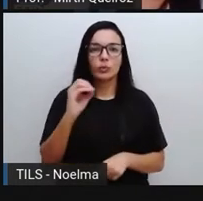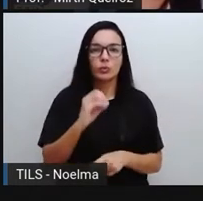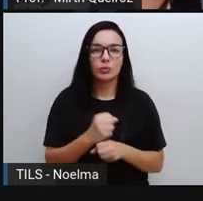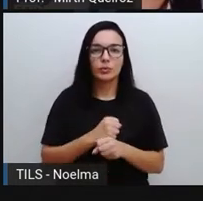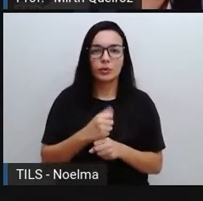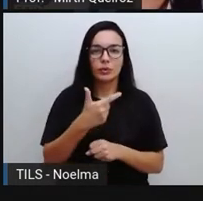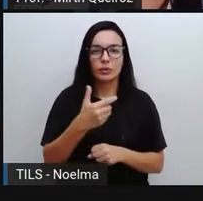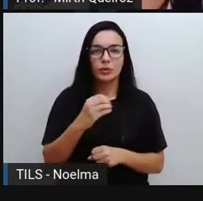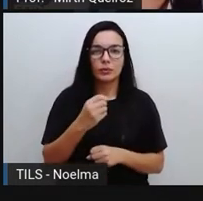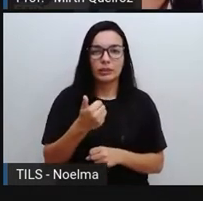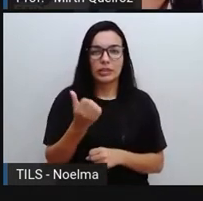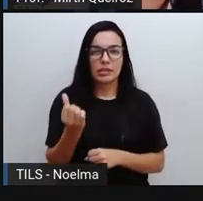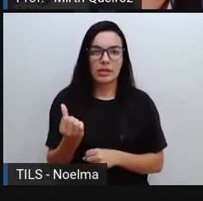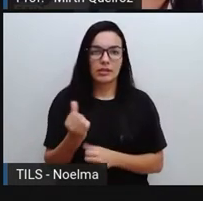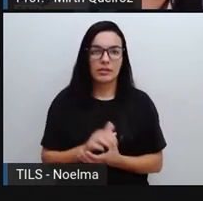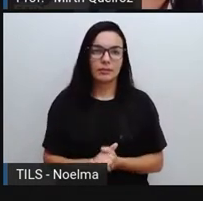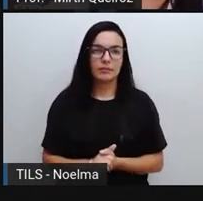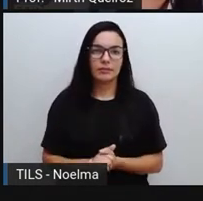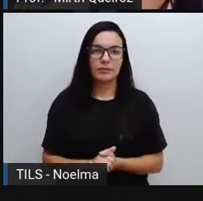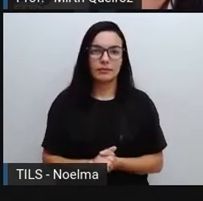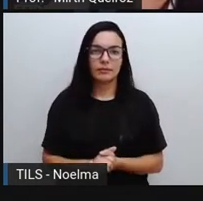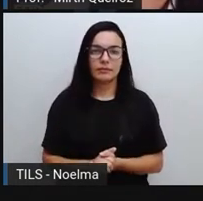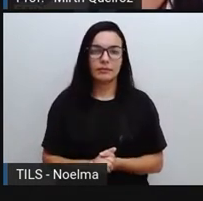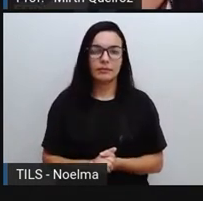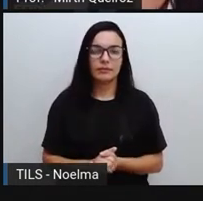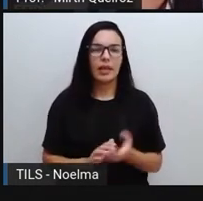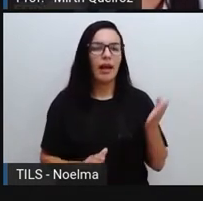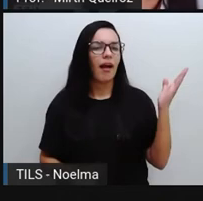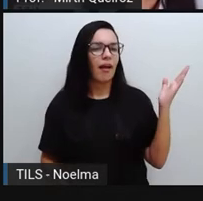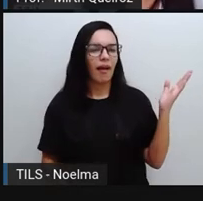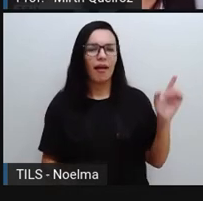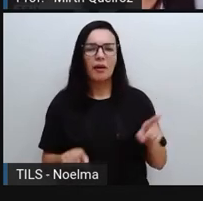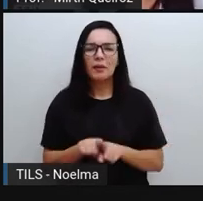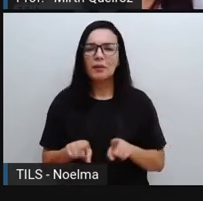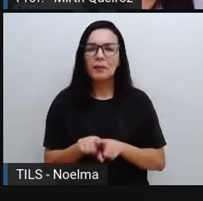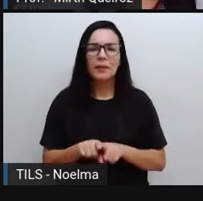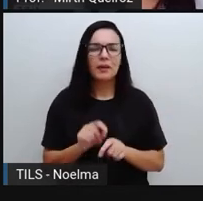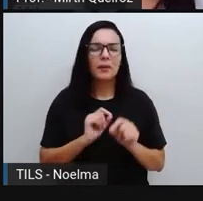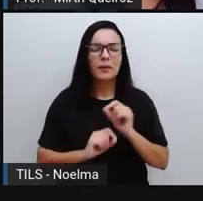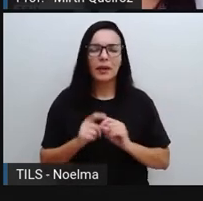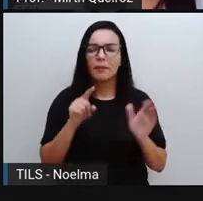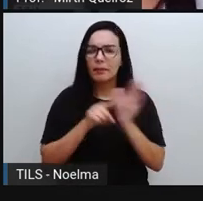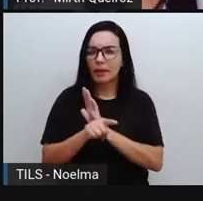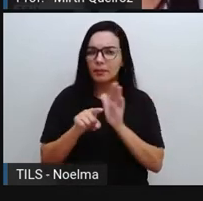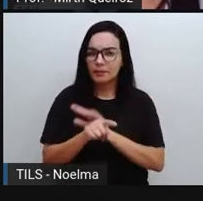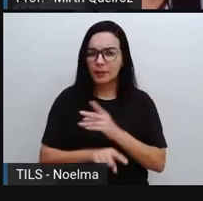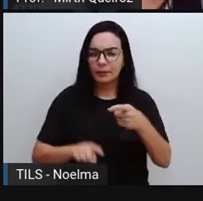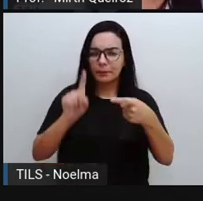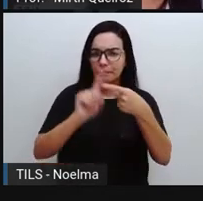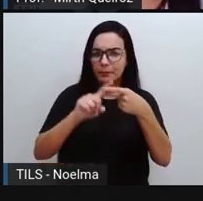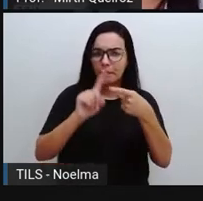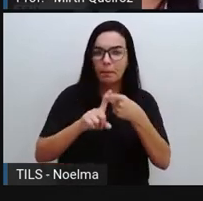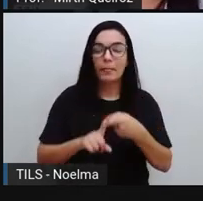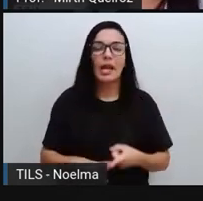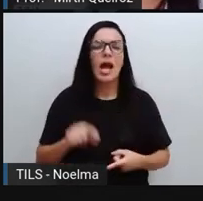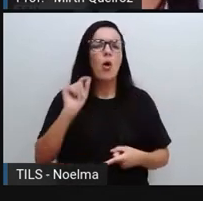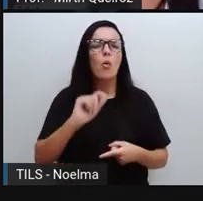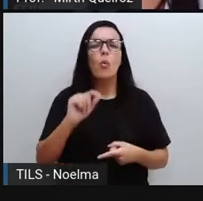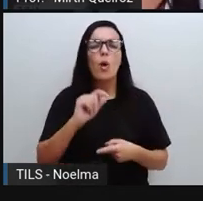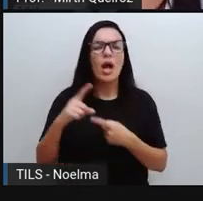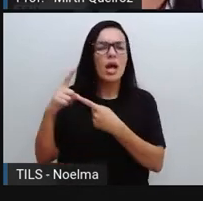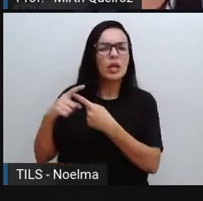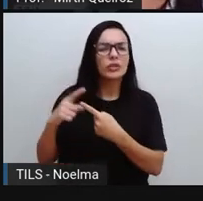2016. Que gênero textual é esse? Que tipo de texto é esse?